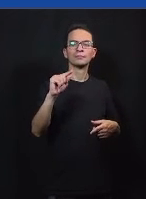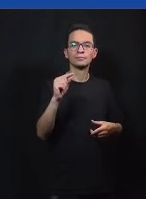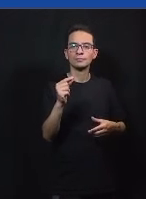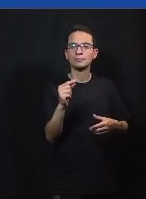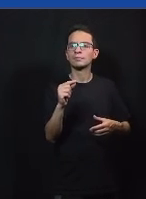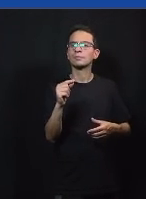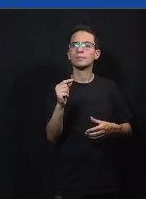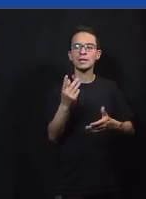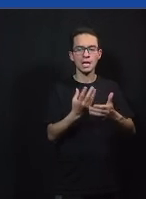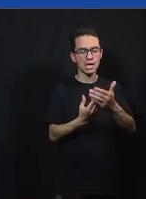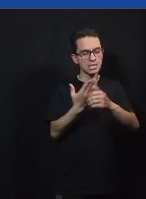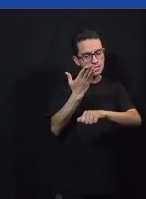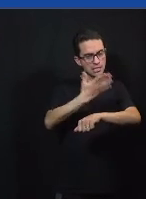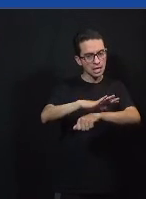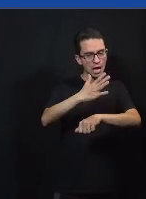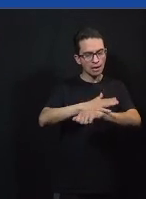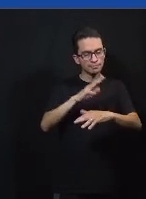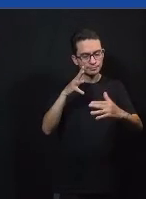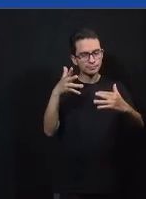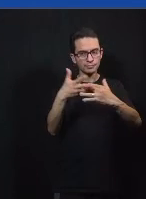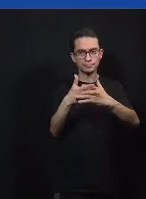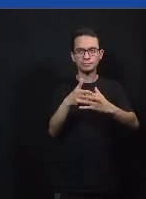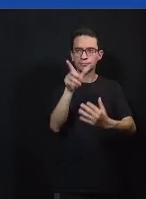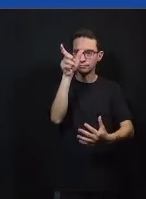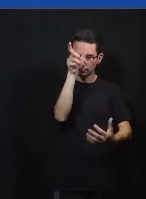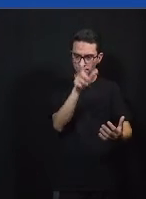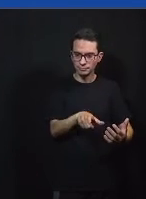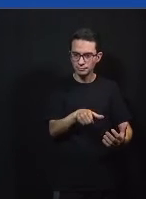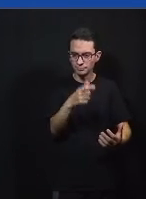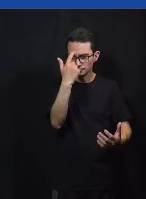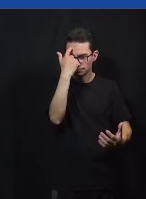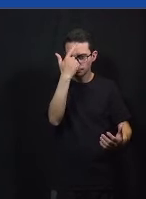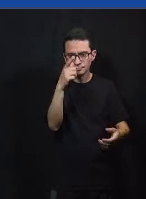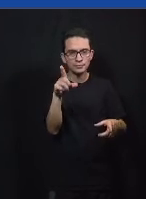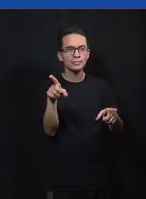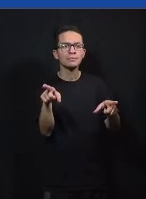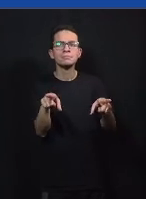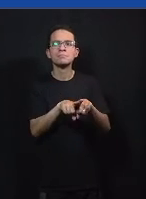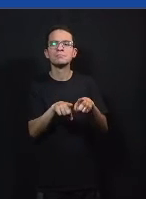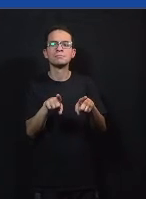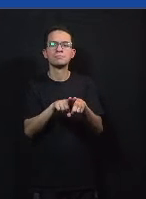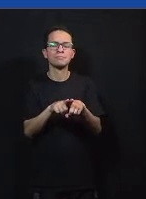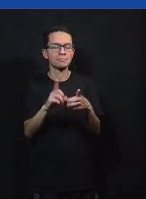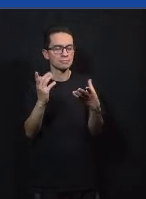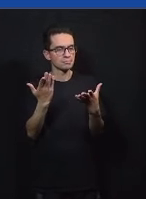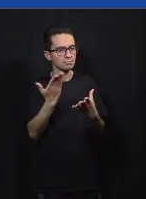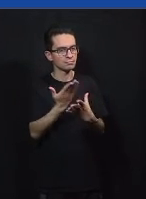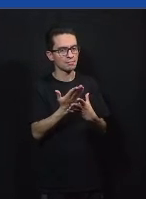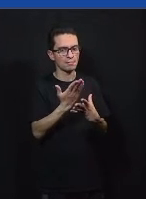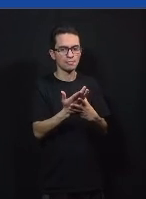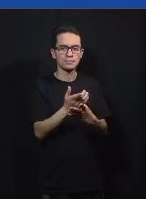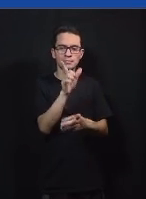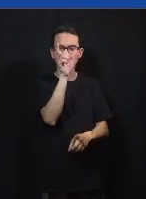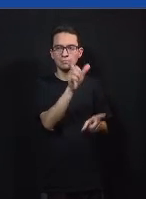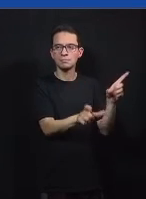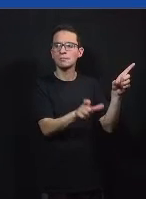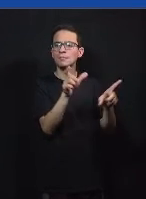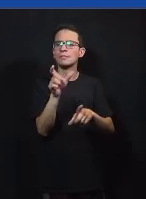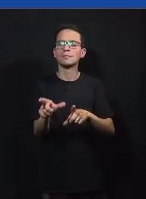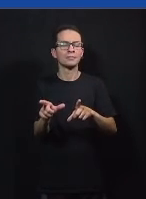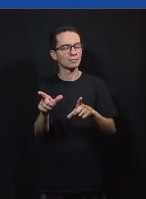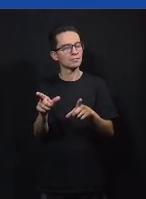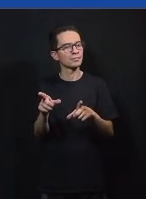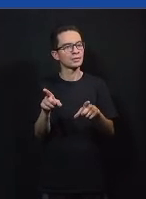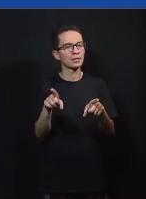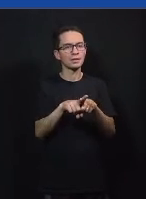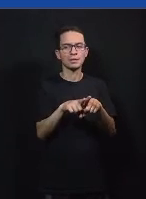mas também é ganho para os alunos para as escolas de formar melhores estudantes e para os estudantes é super interessante a ter vários alunos que queram participar do clube por